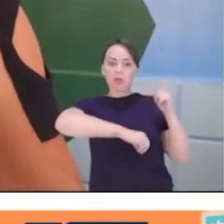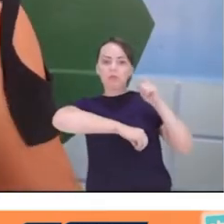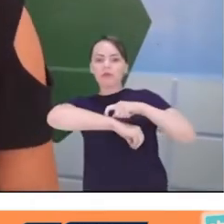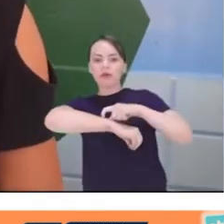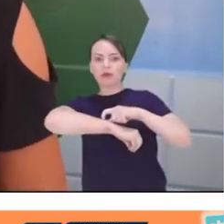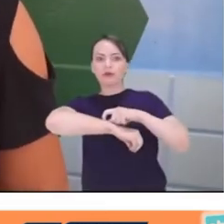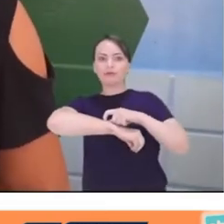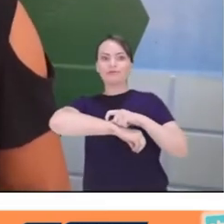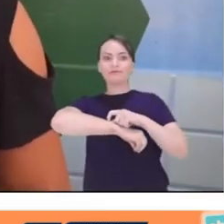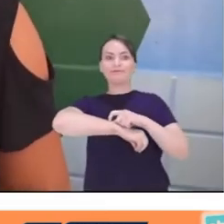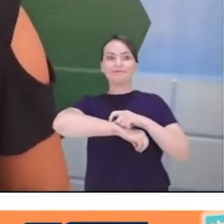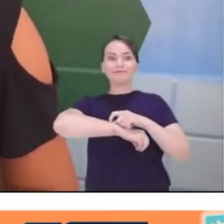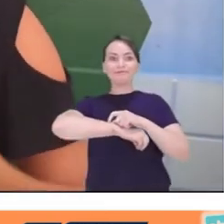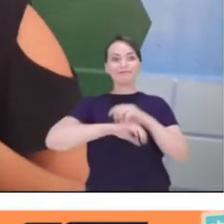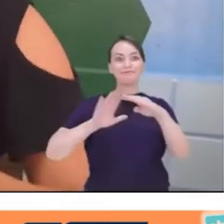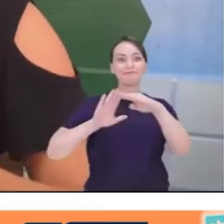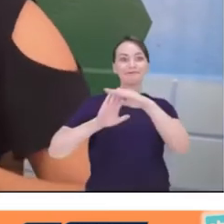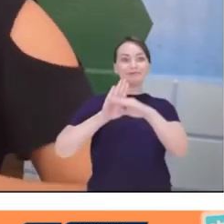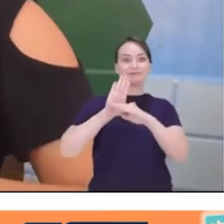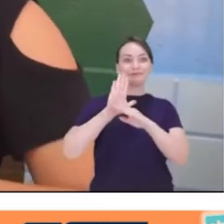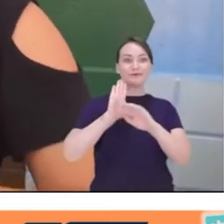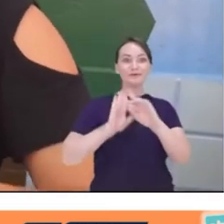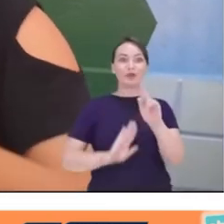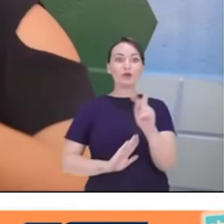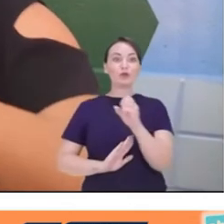E com o Squatch, eu descobri que é possível